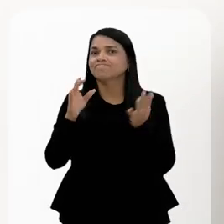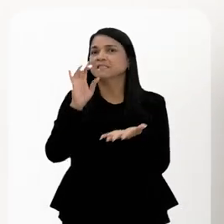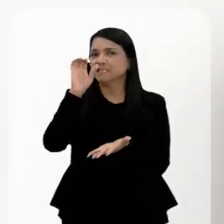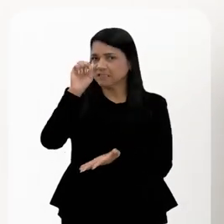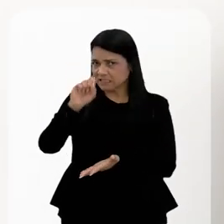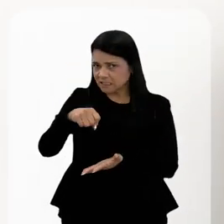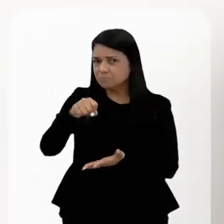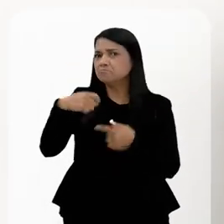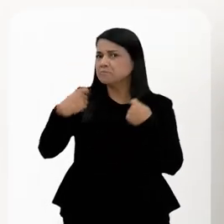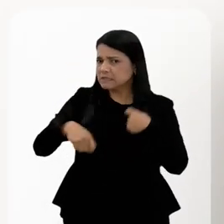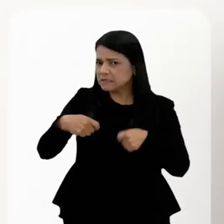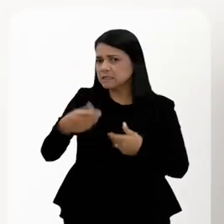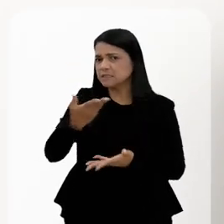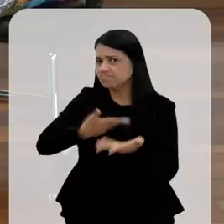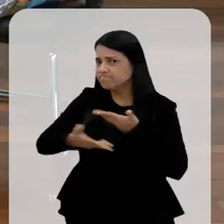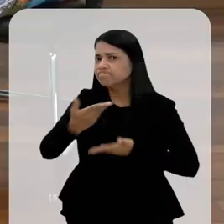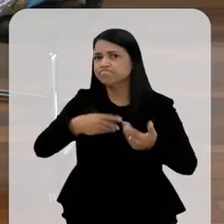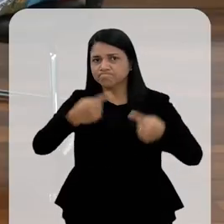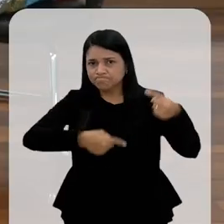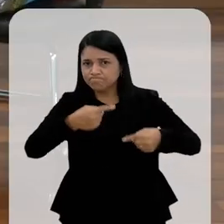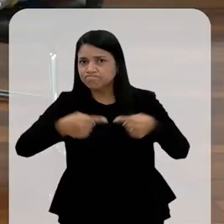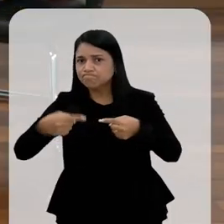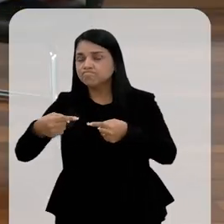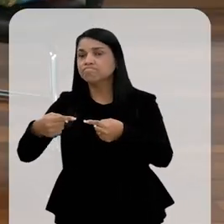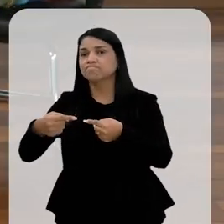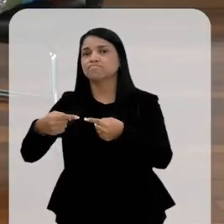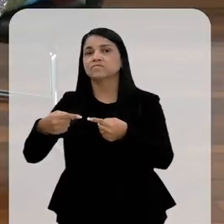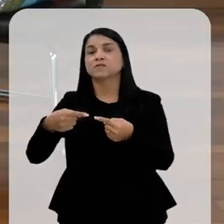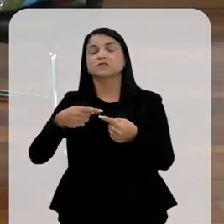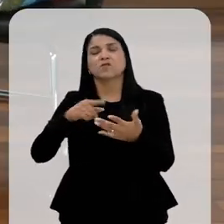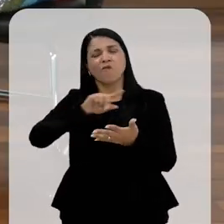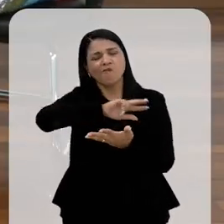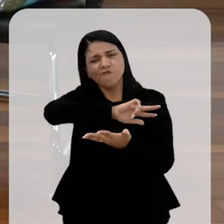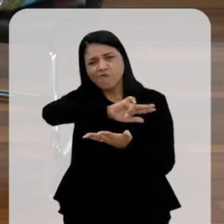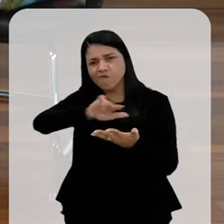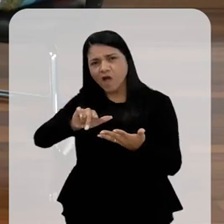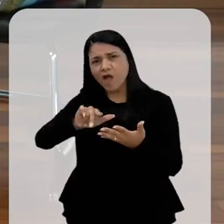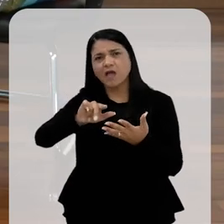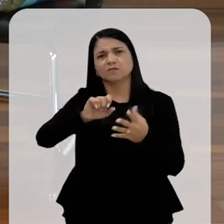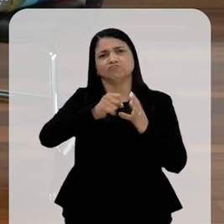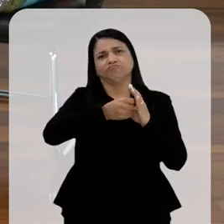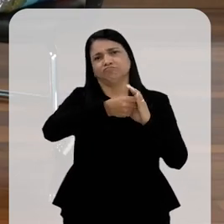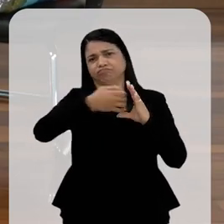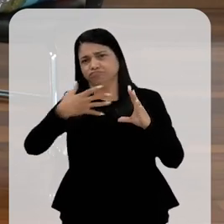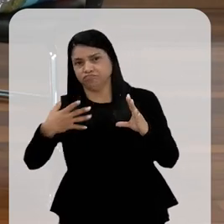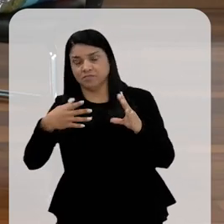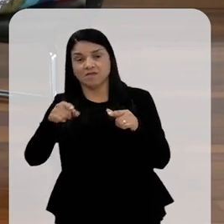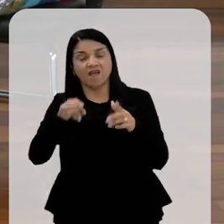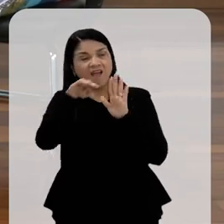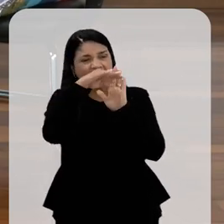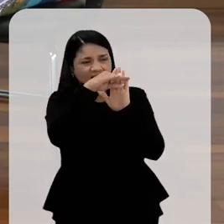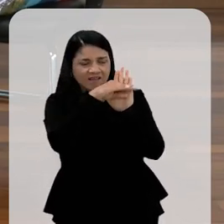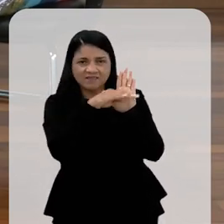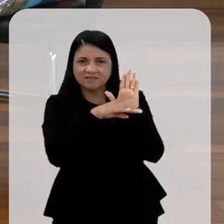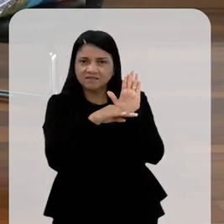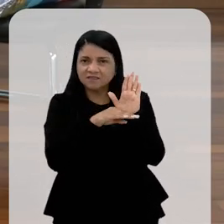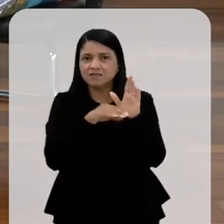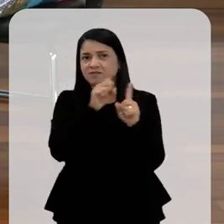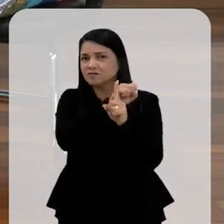mudanças climáticas, sim, com a qual a gente tem que lidar. Bom, são vários aspectos e é uma agenda que, para